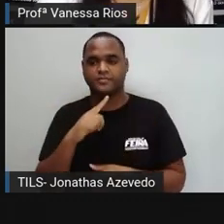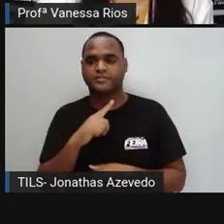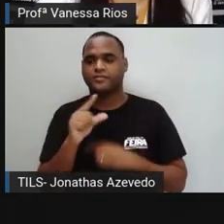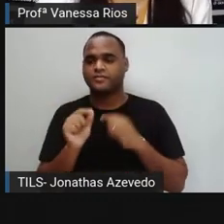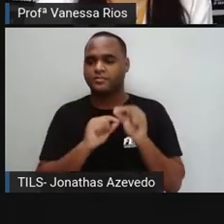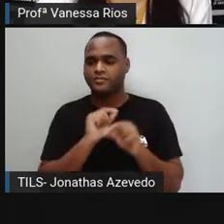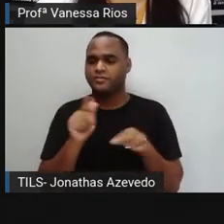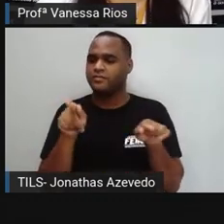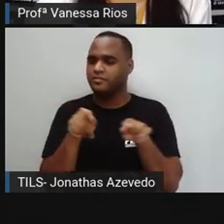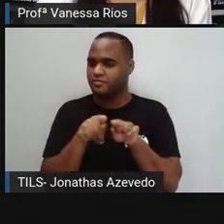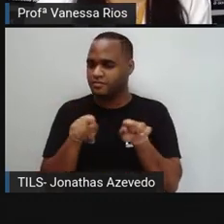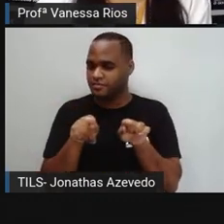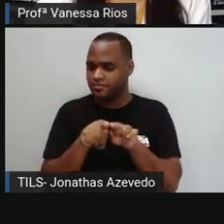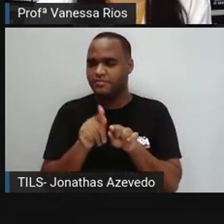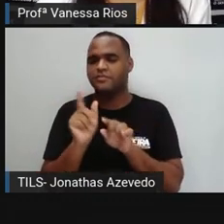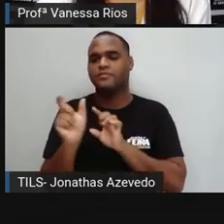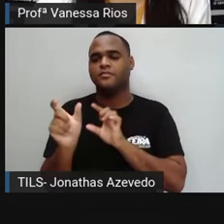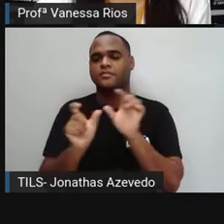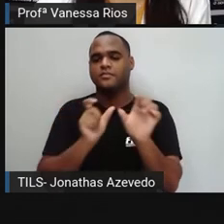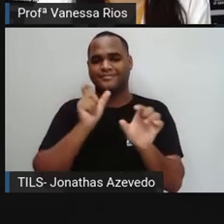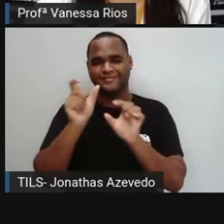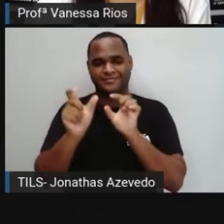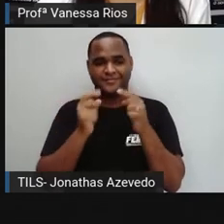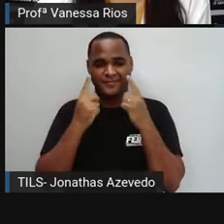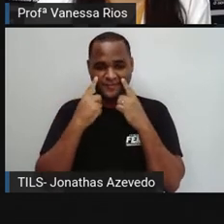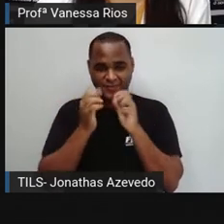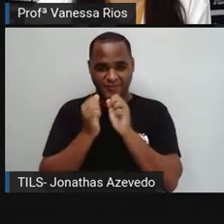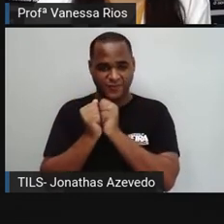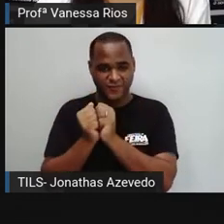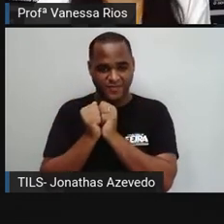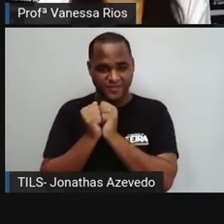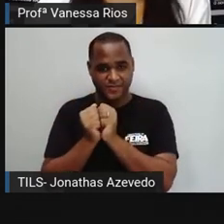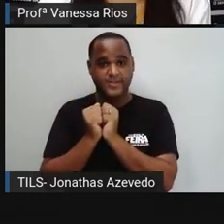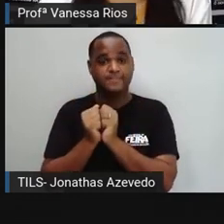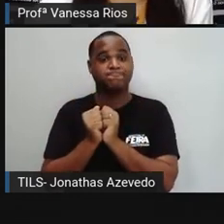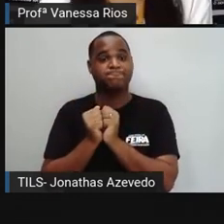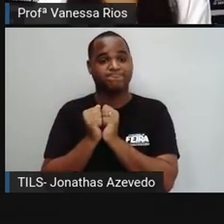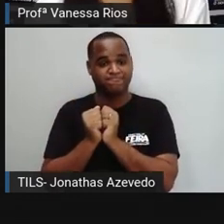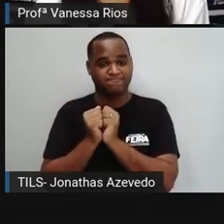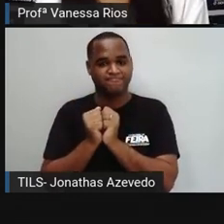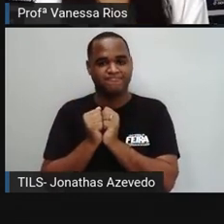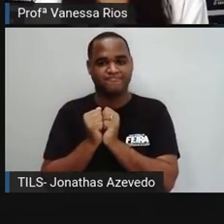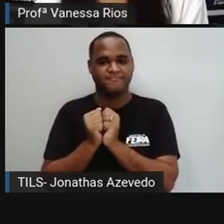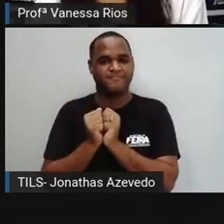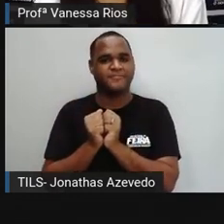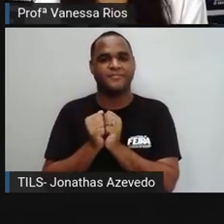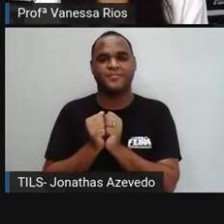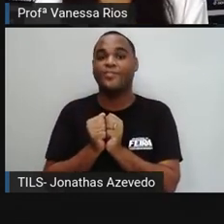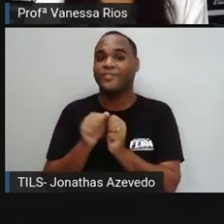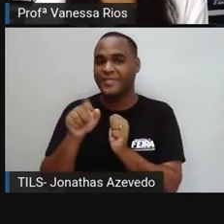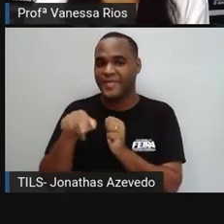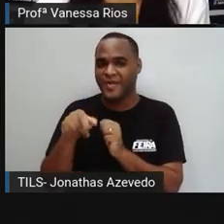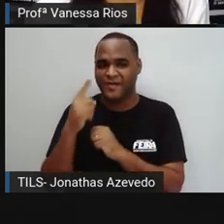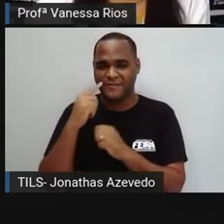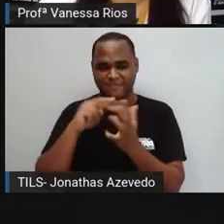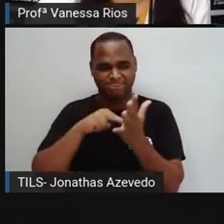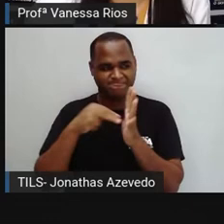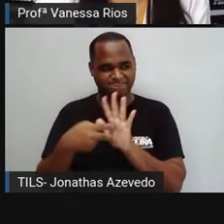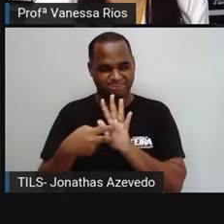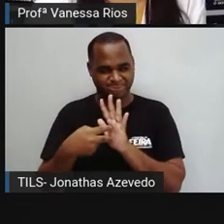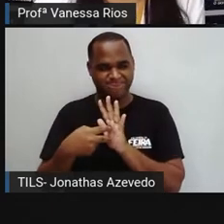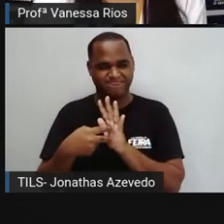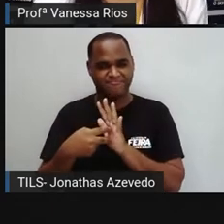também nas palavras. E aí, junto a essas gírias, a Pró trouxe também os significados, tá certo?